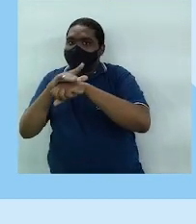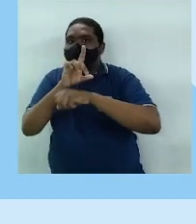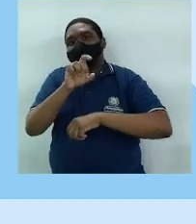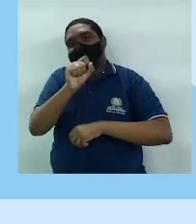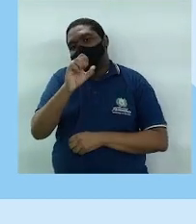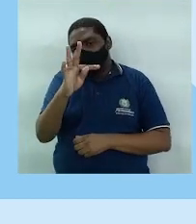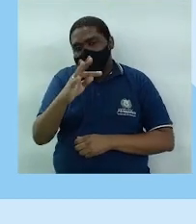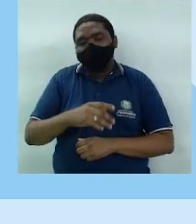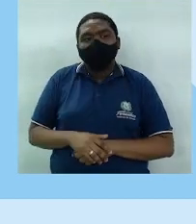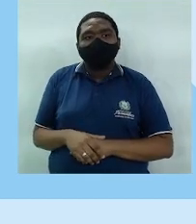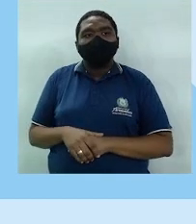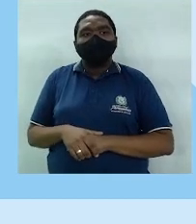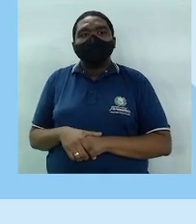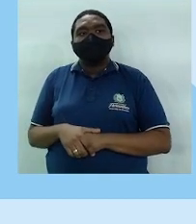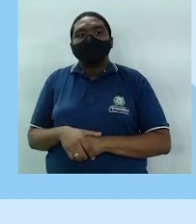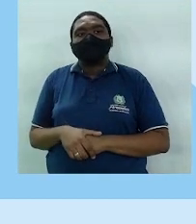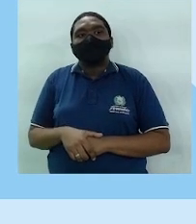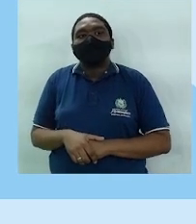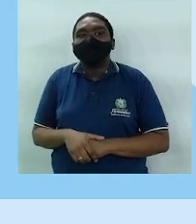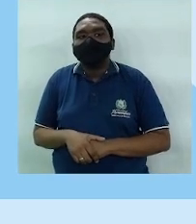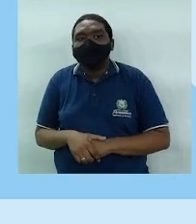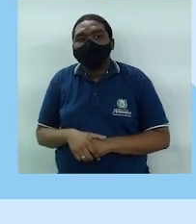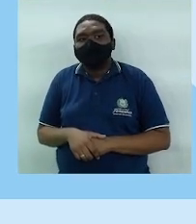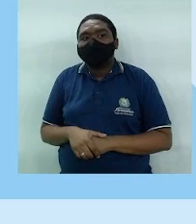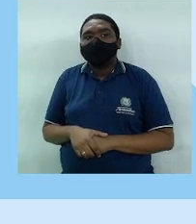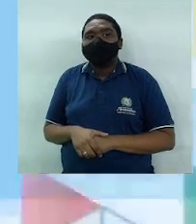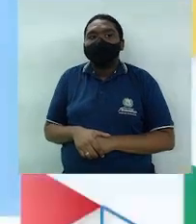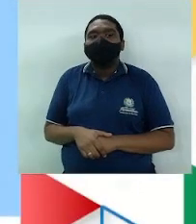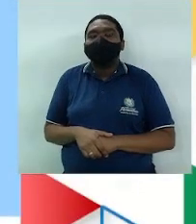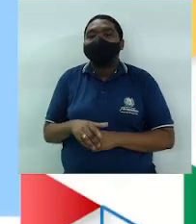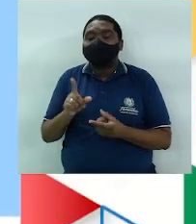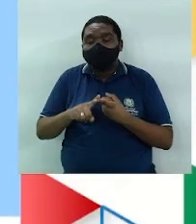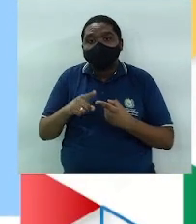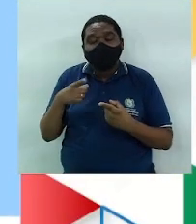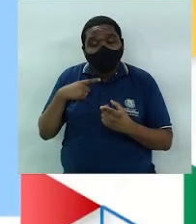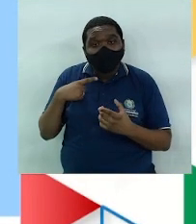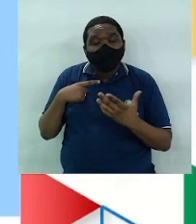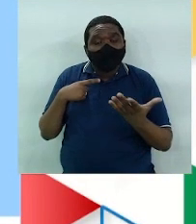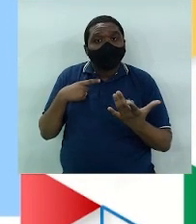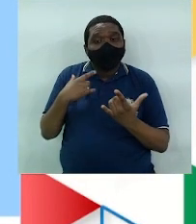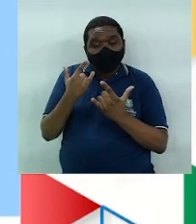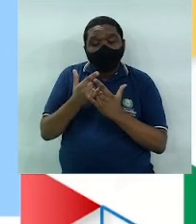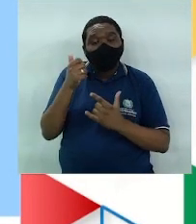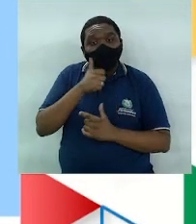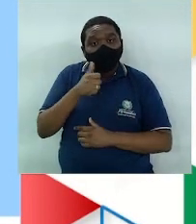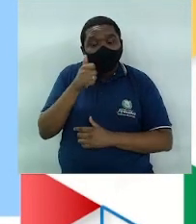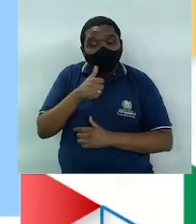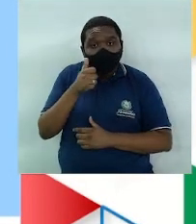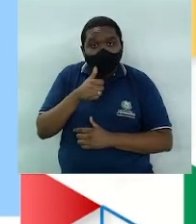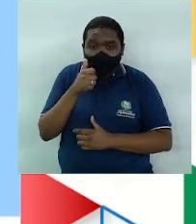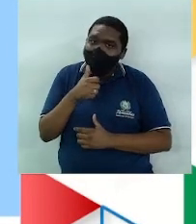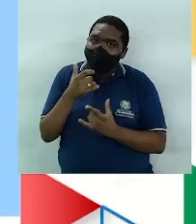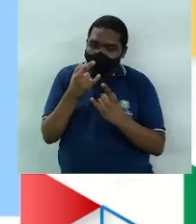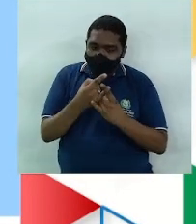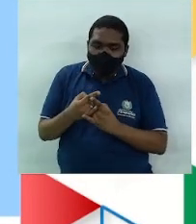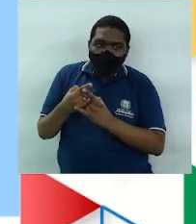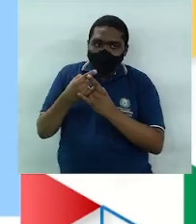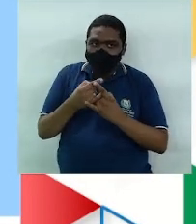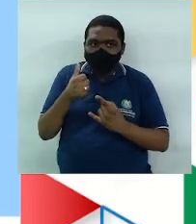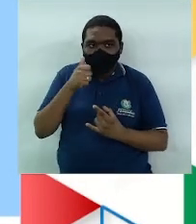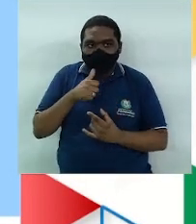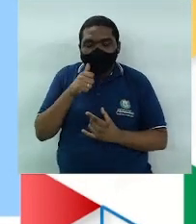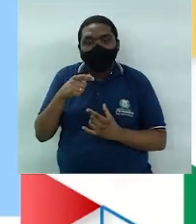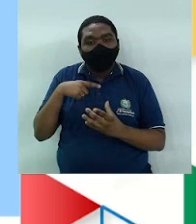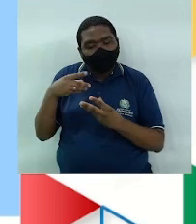Tá certo? Vamos lá, na tela. O preservativo feminino. O invólucro